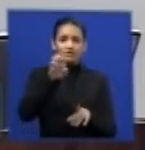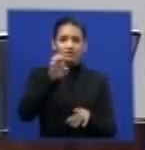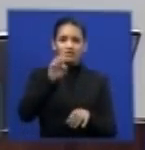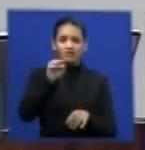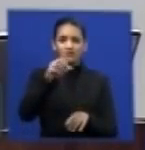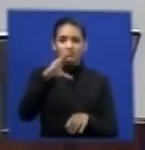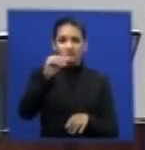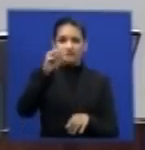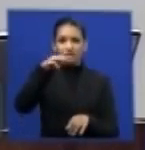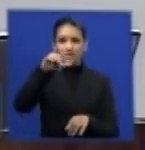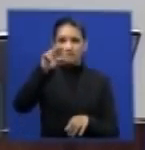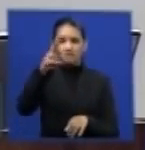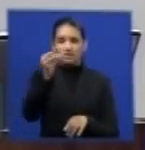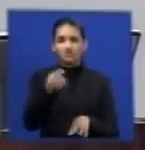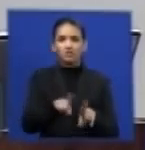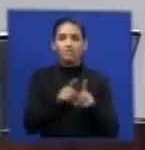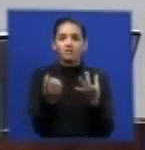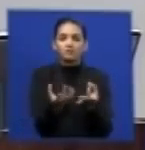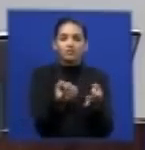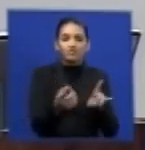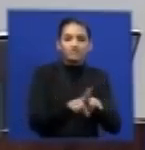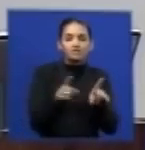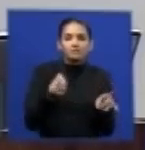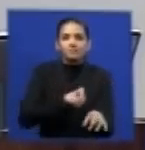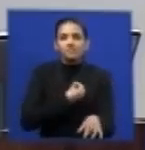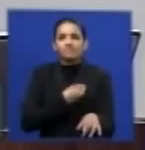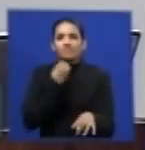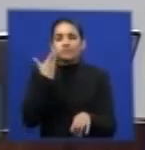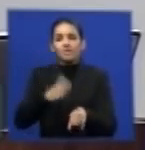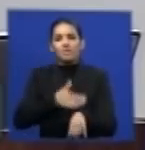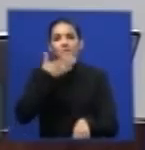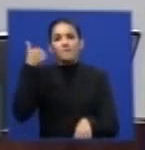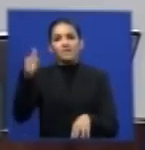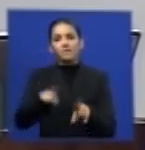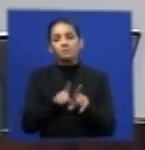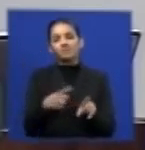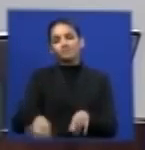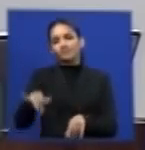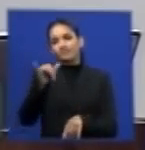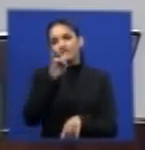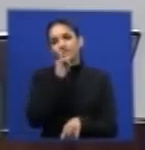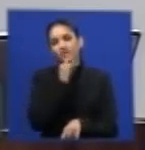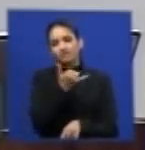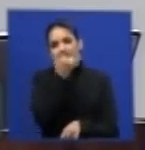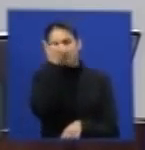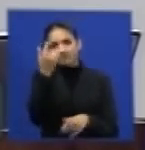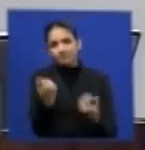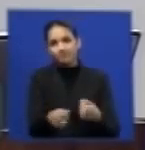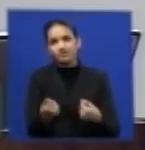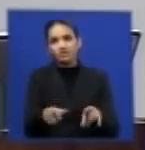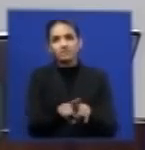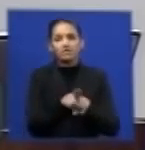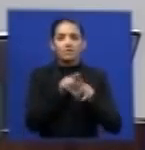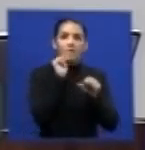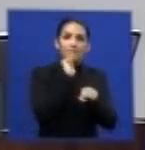de vender de sobreviver e infelizmente teve que ser coibida diante do